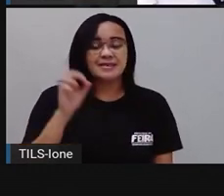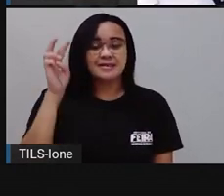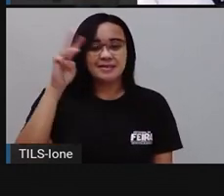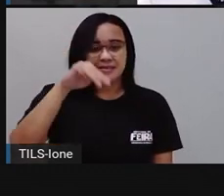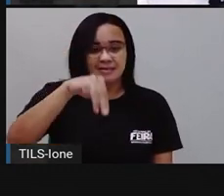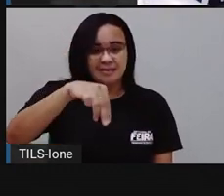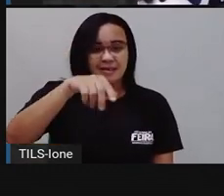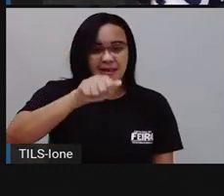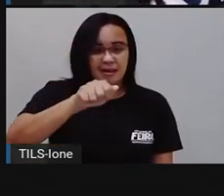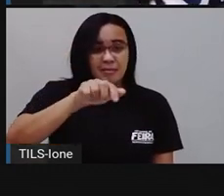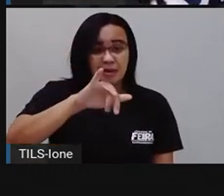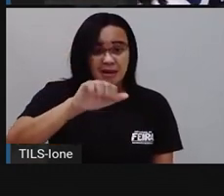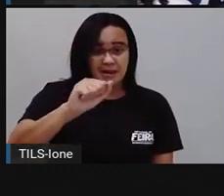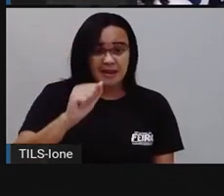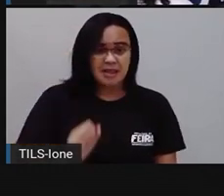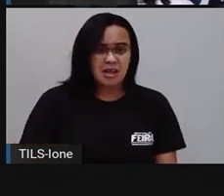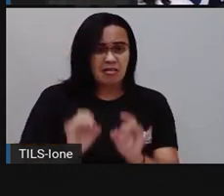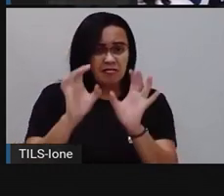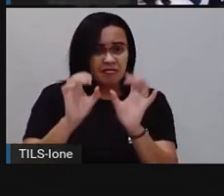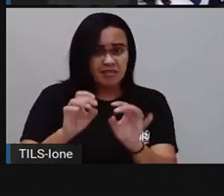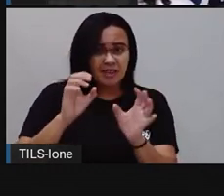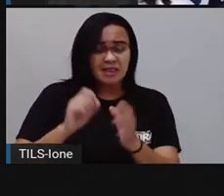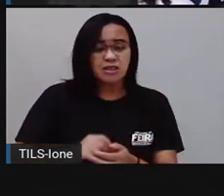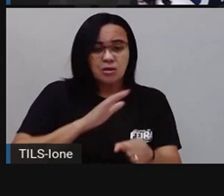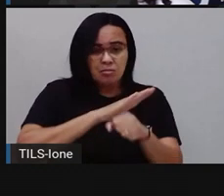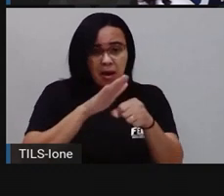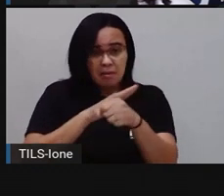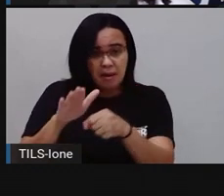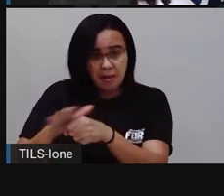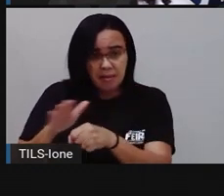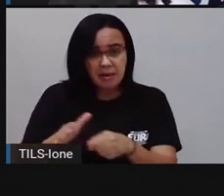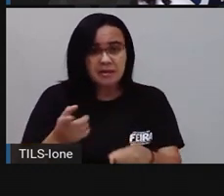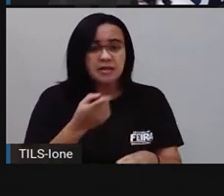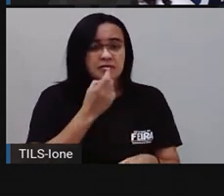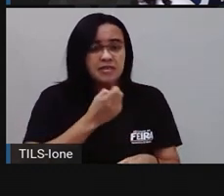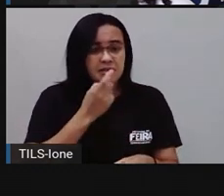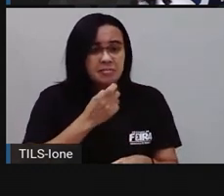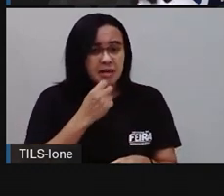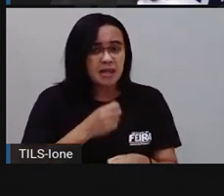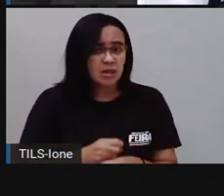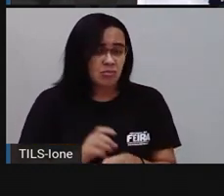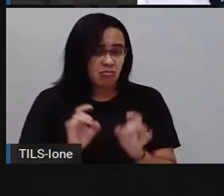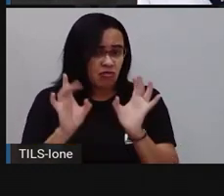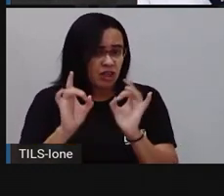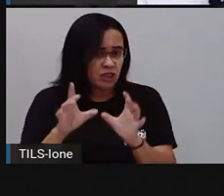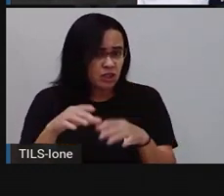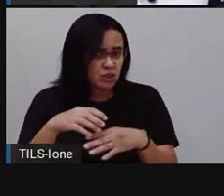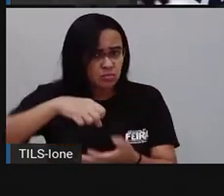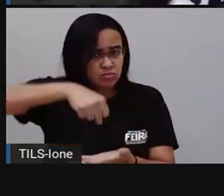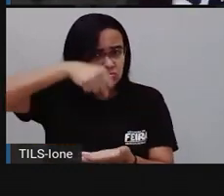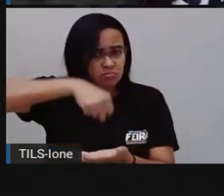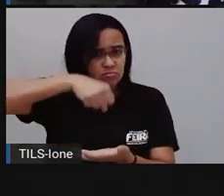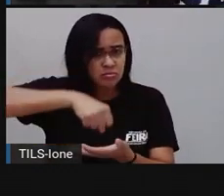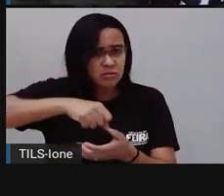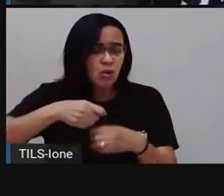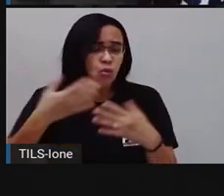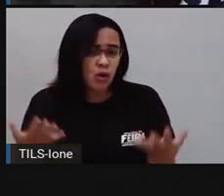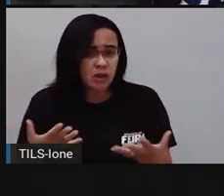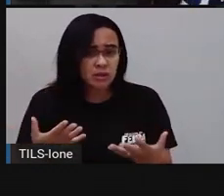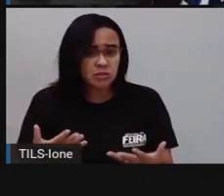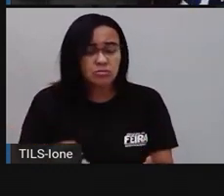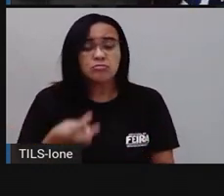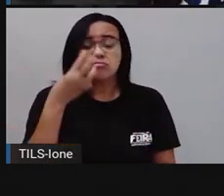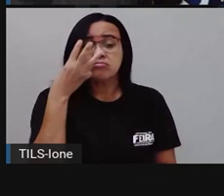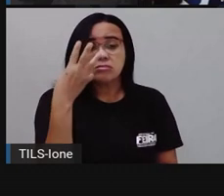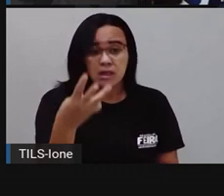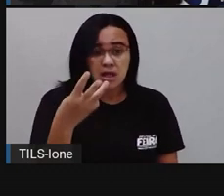uma rede de tomates por quanto? Quem consegue ler esse número, Três reais, né? Toda